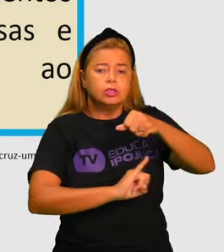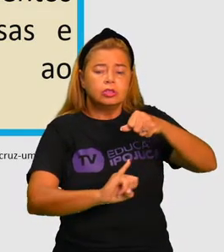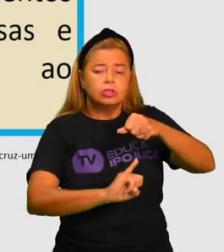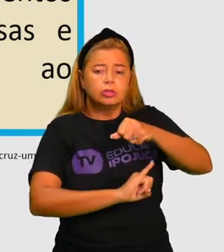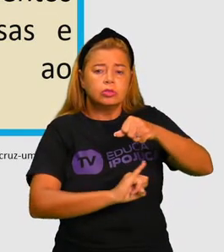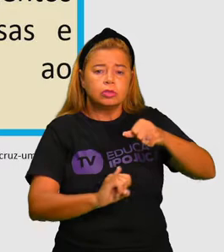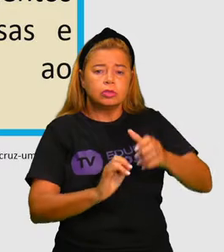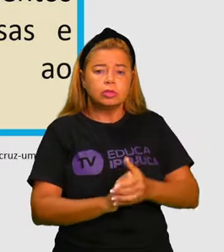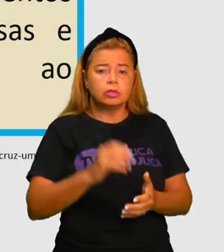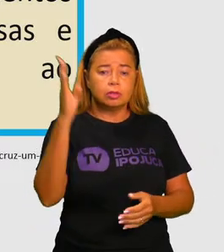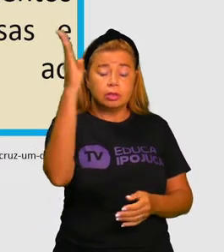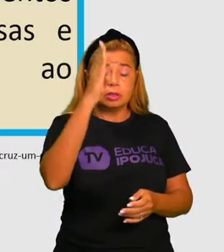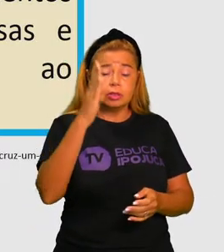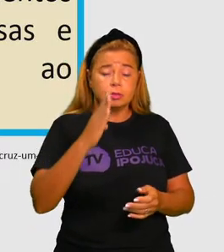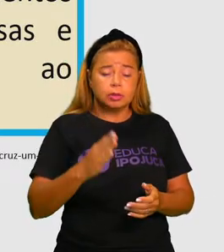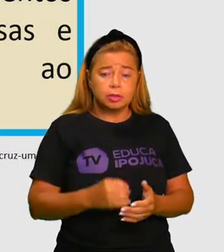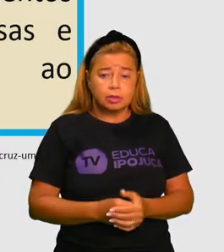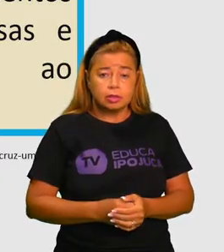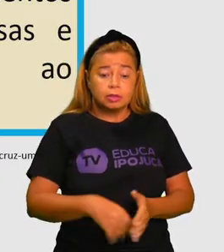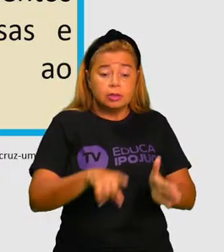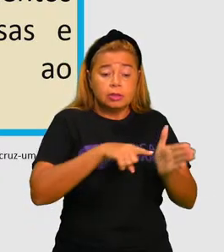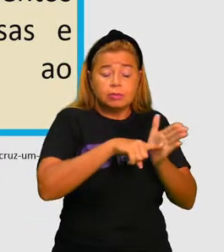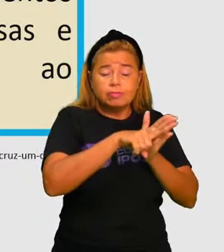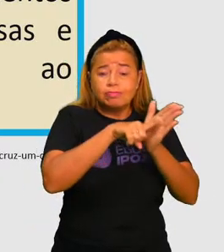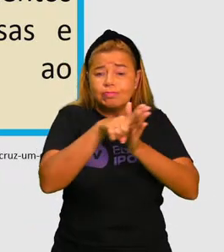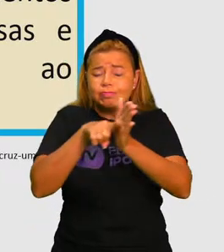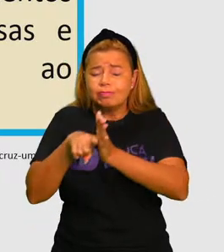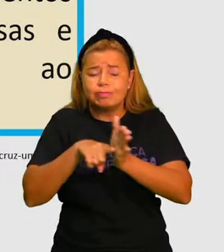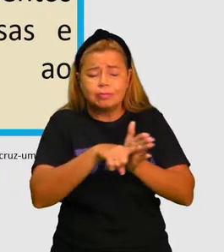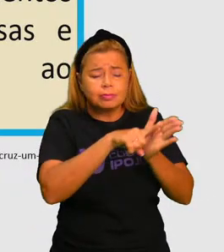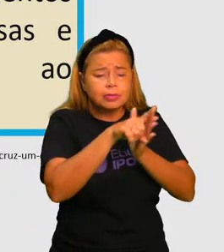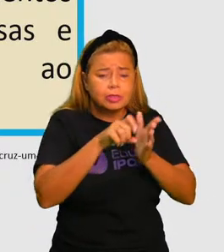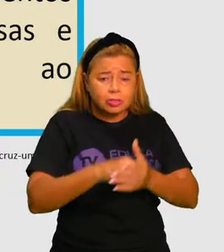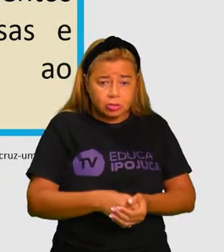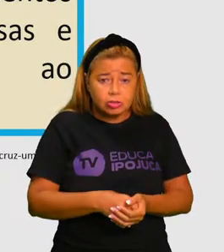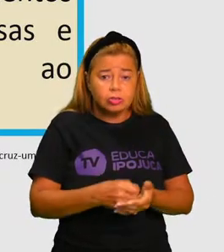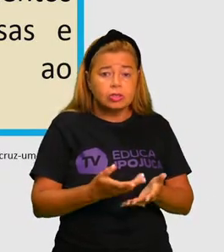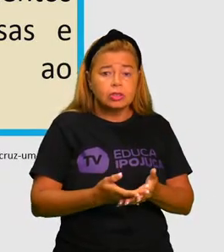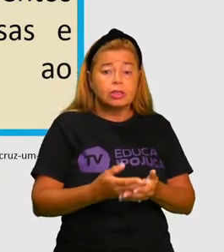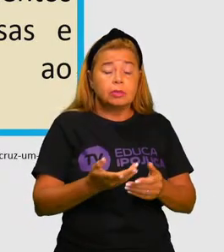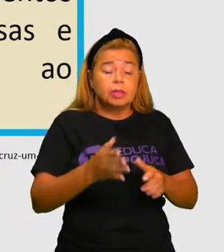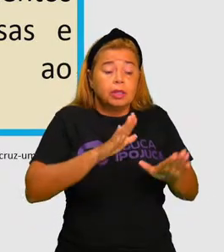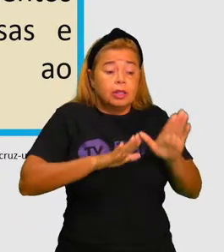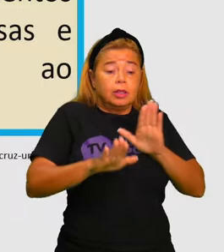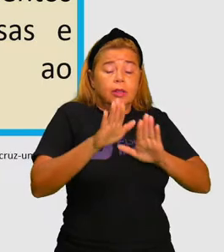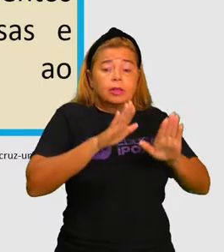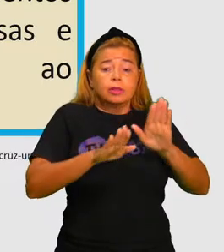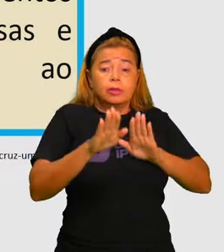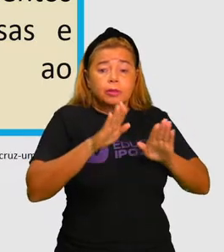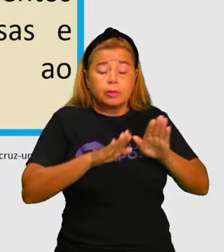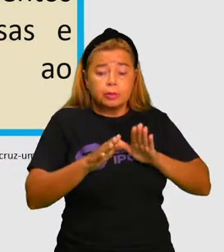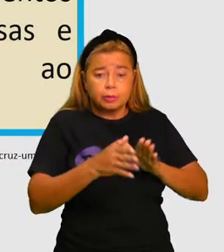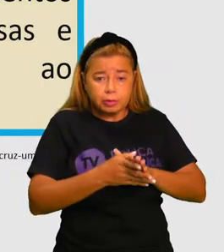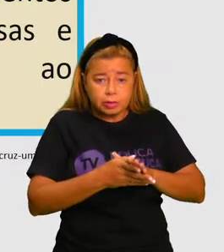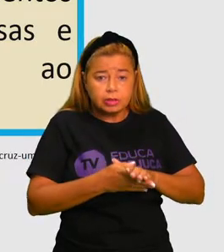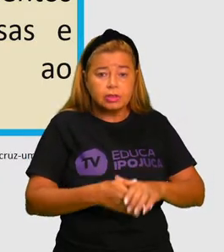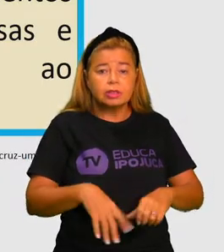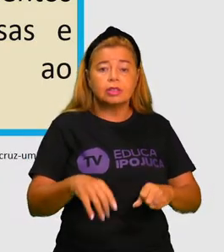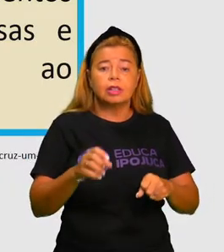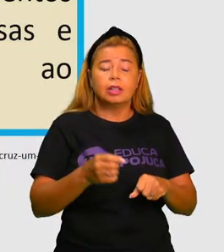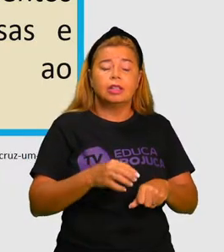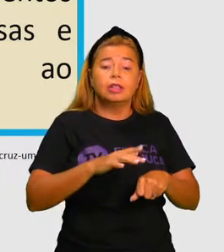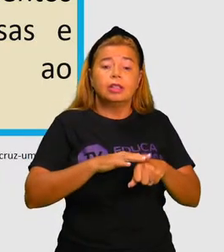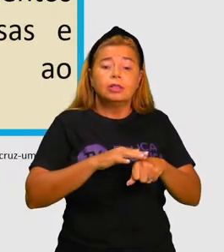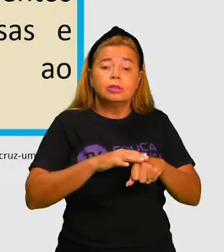a aprofundar os conhecimentos, tratamentos e prevenção de doenças infecciosas e parasitárias, é